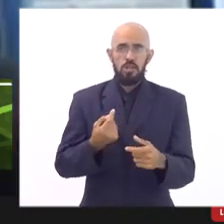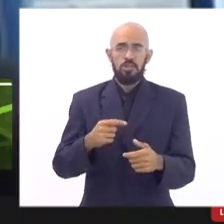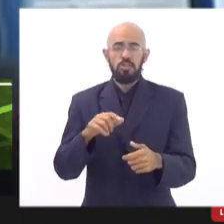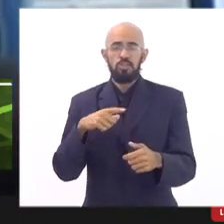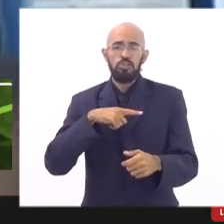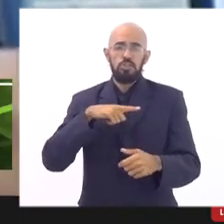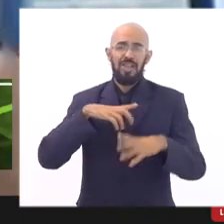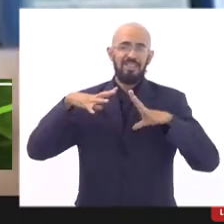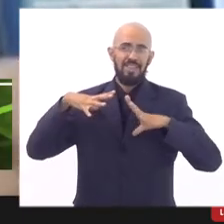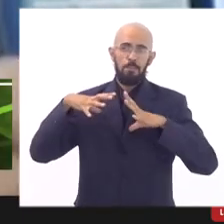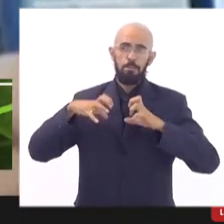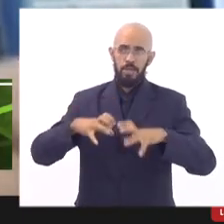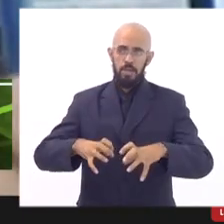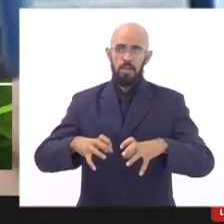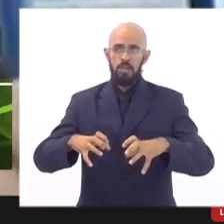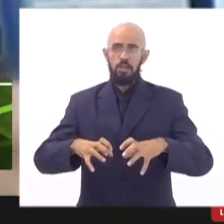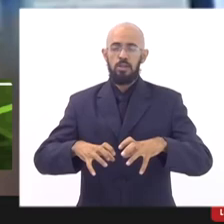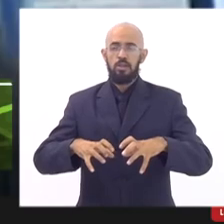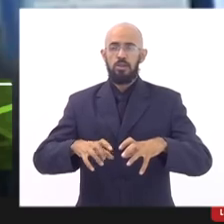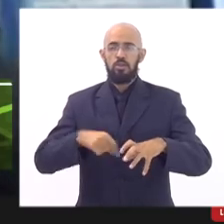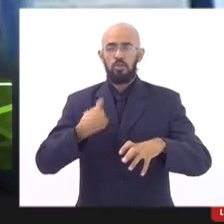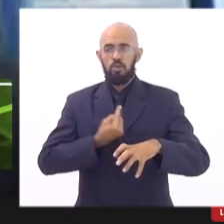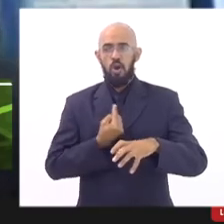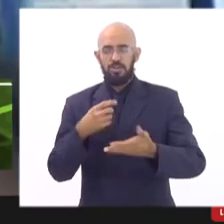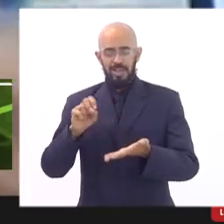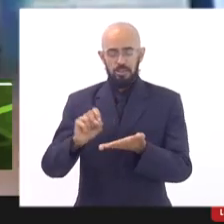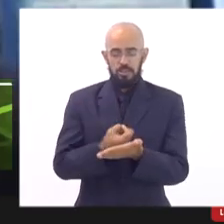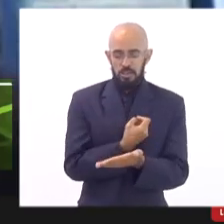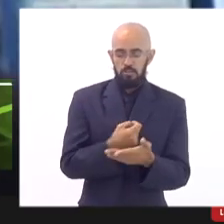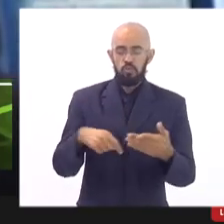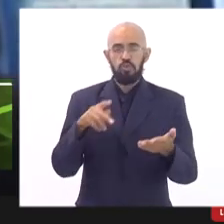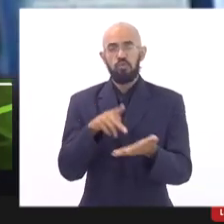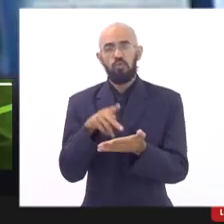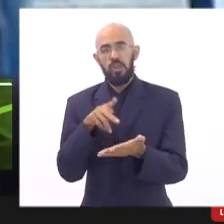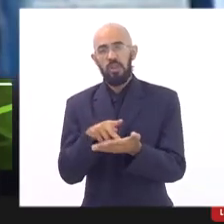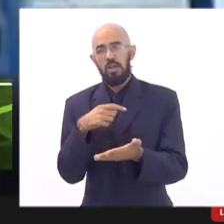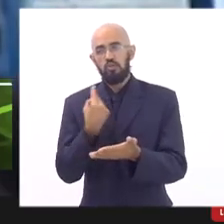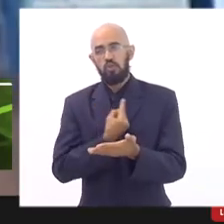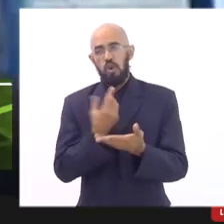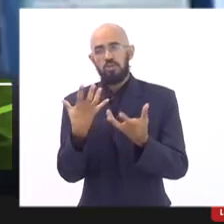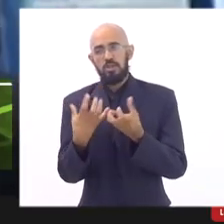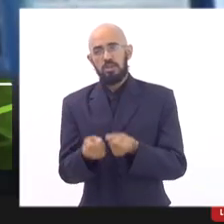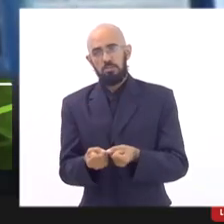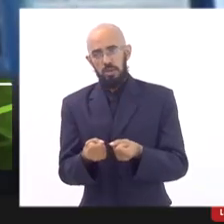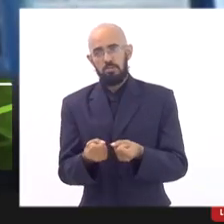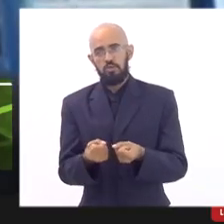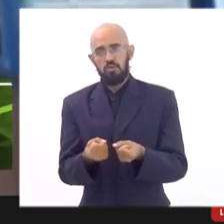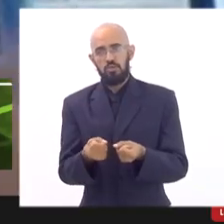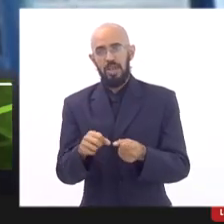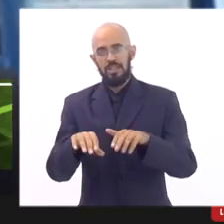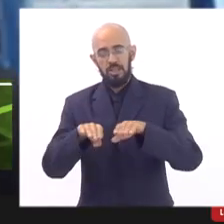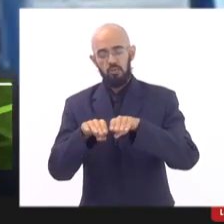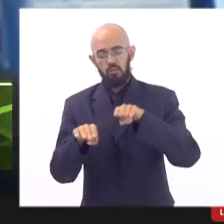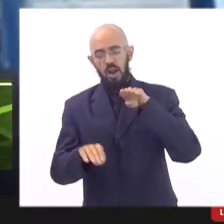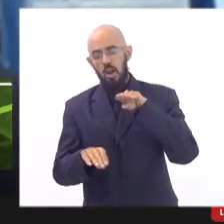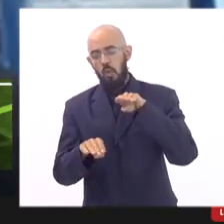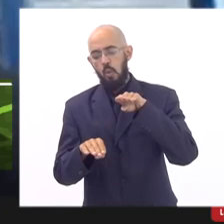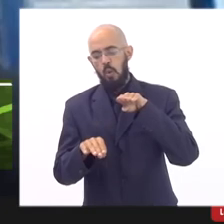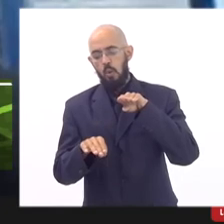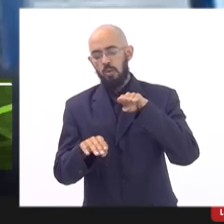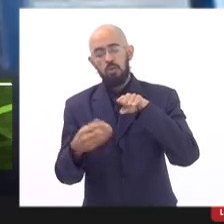briga entre o que nós assinamos e o que nós efetivamente recebemos e essa diferença como que fica